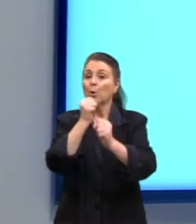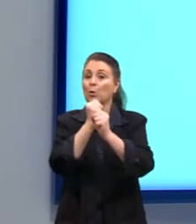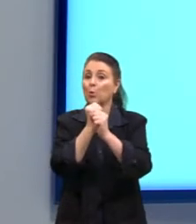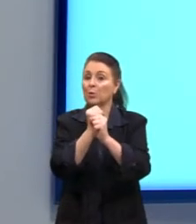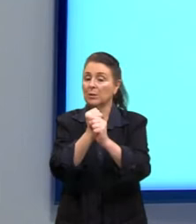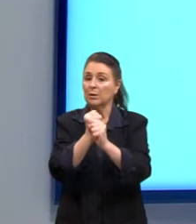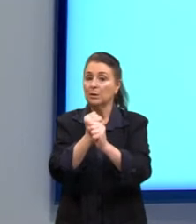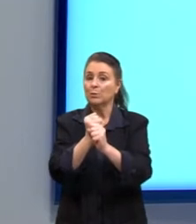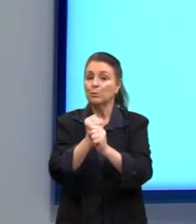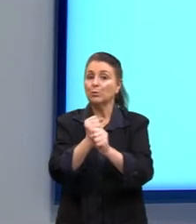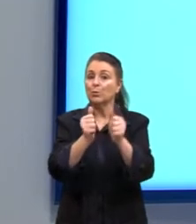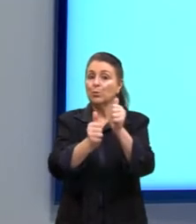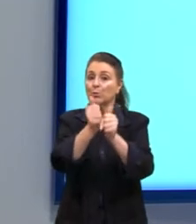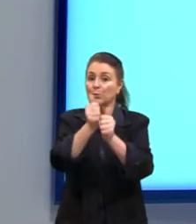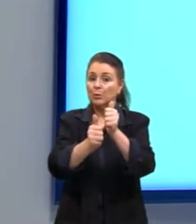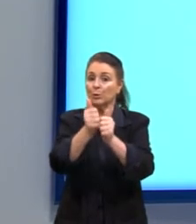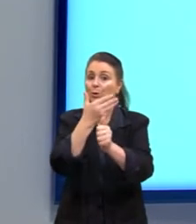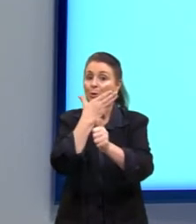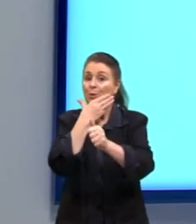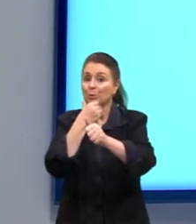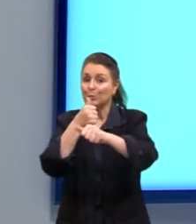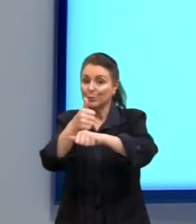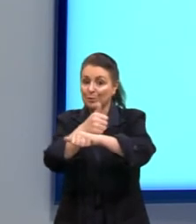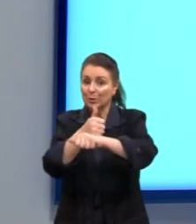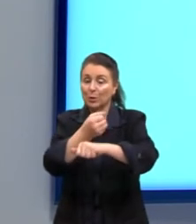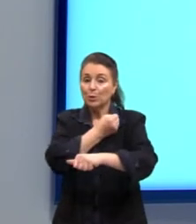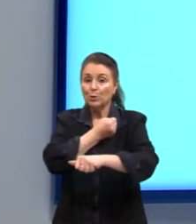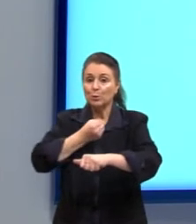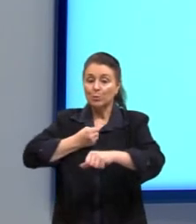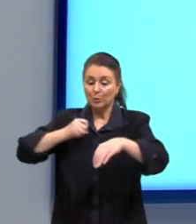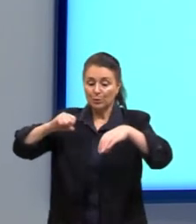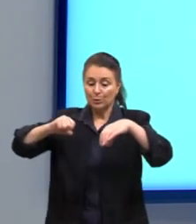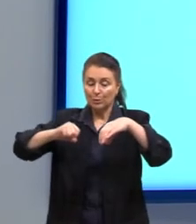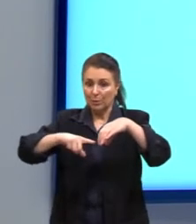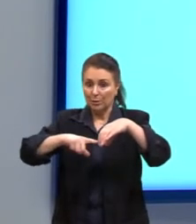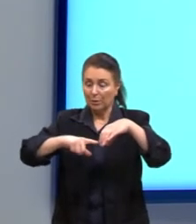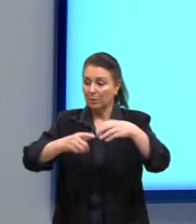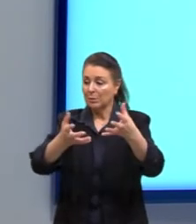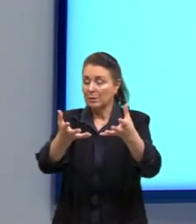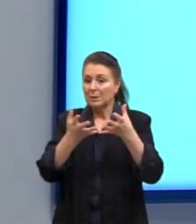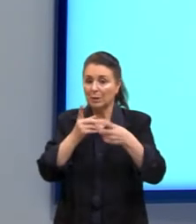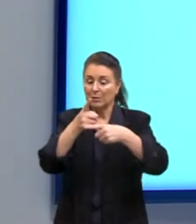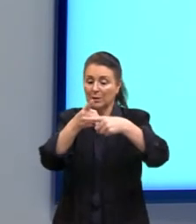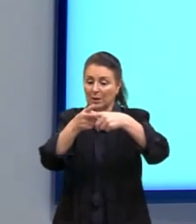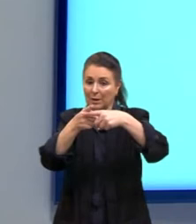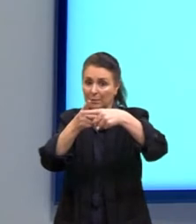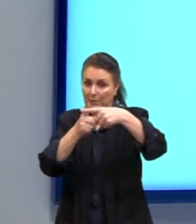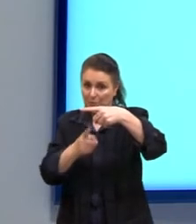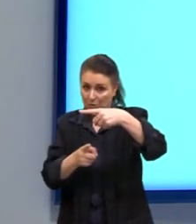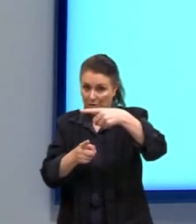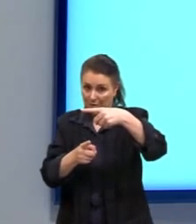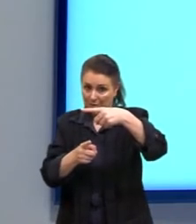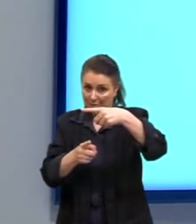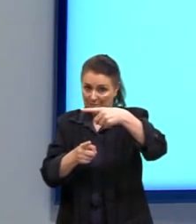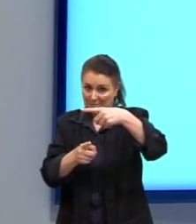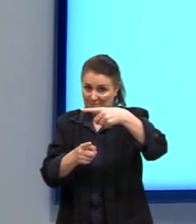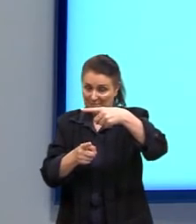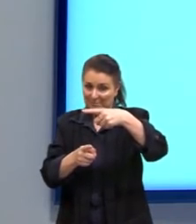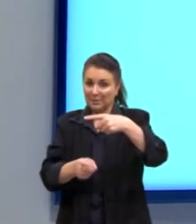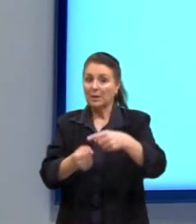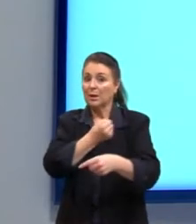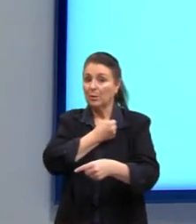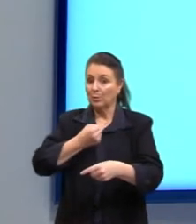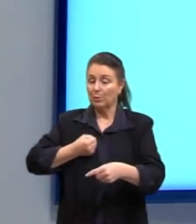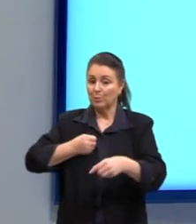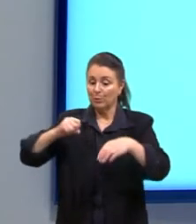jogadores e o número de gols. Como nós queremos a mediana dessa distribuição, que seria o número de